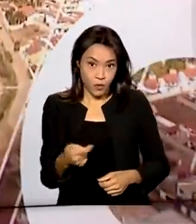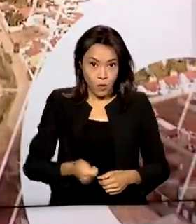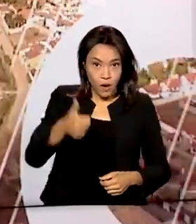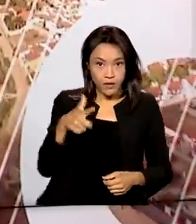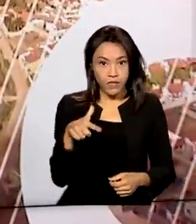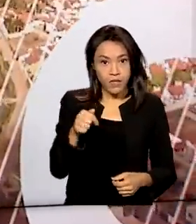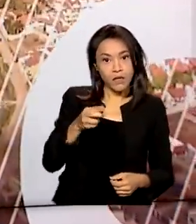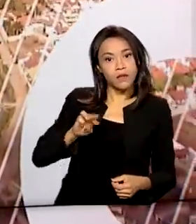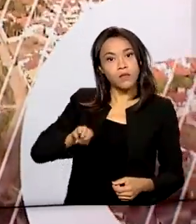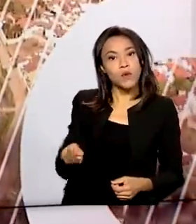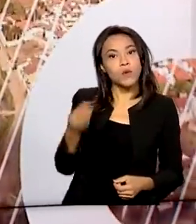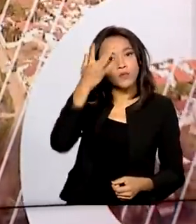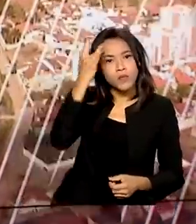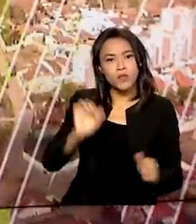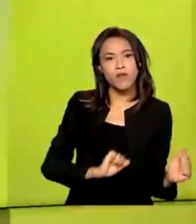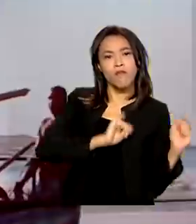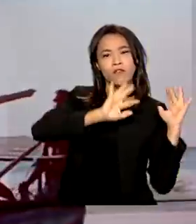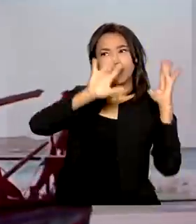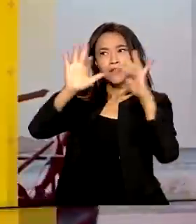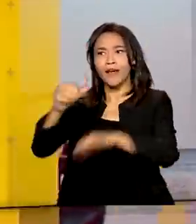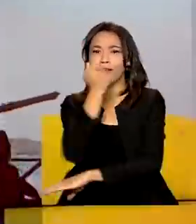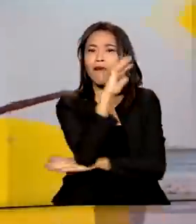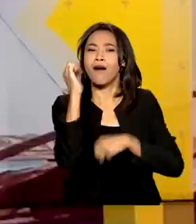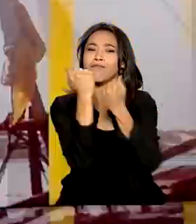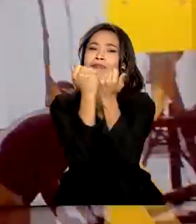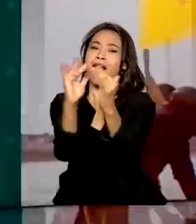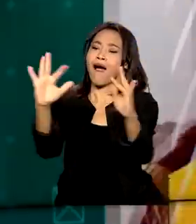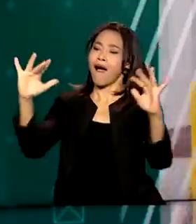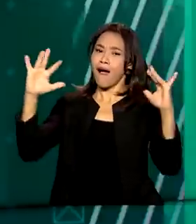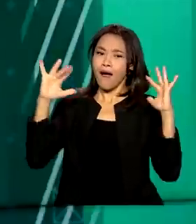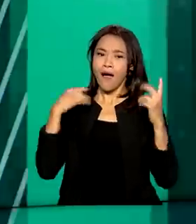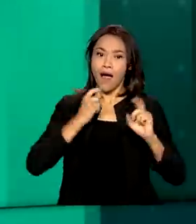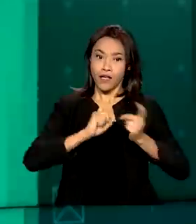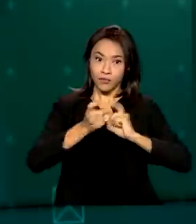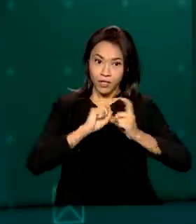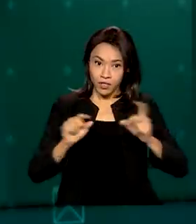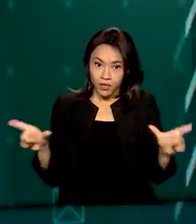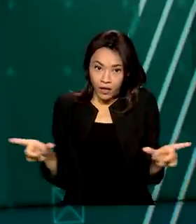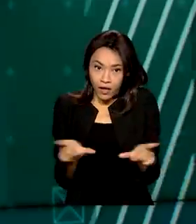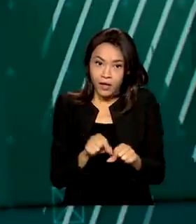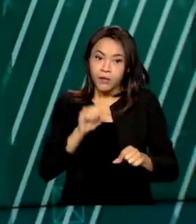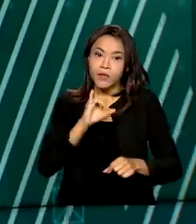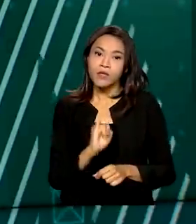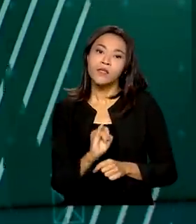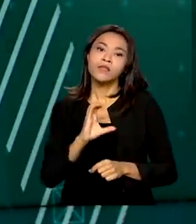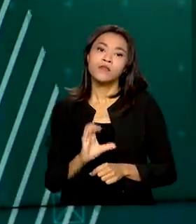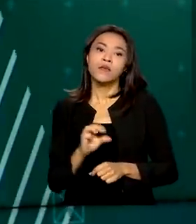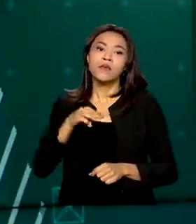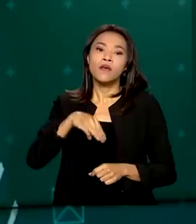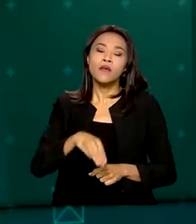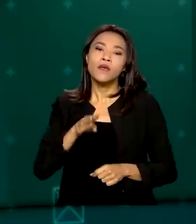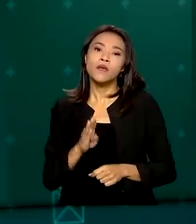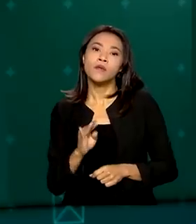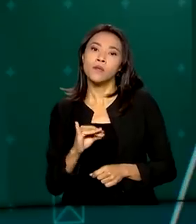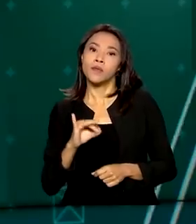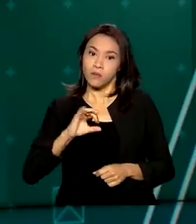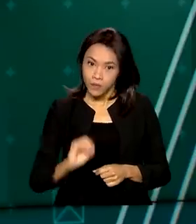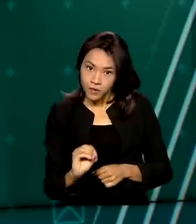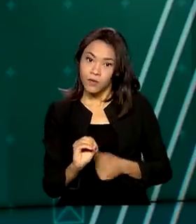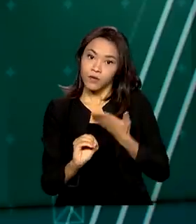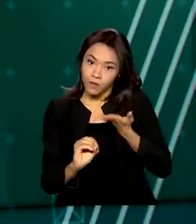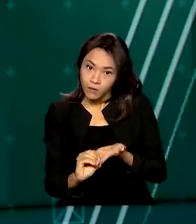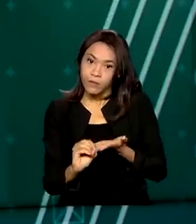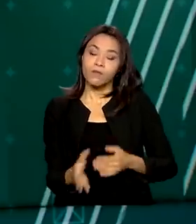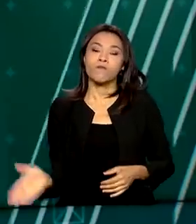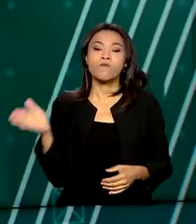de pessoas visitaram os parques nacionais administrados pelo Instituto Chico Mendes de Conservação da Biodiversidade, o